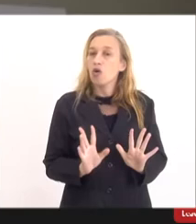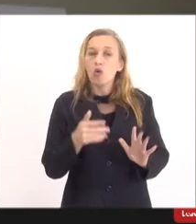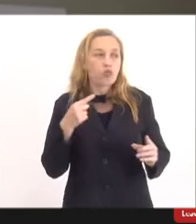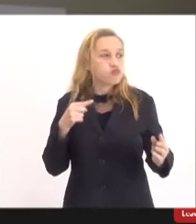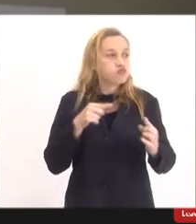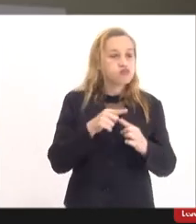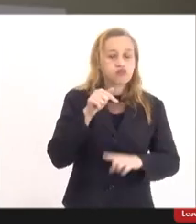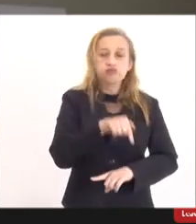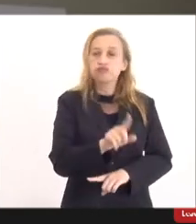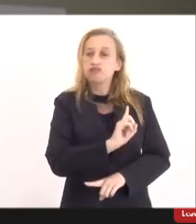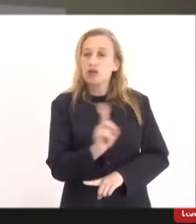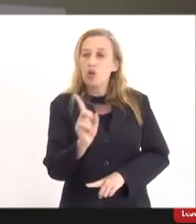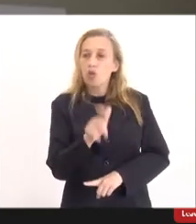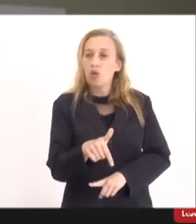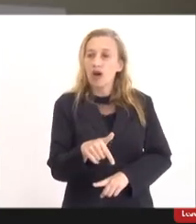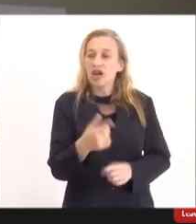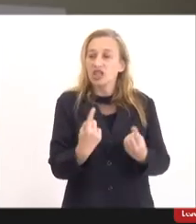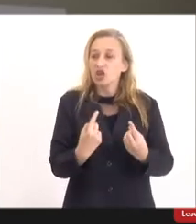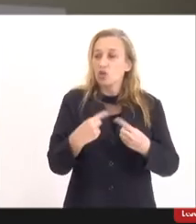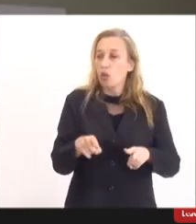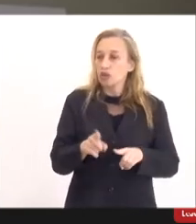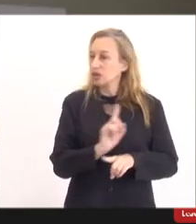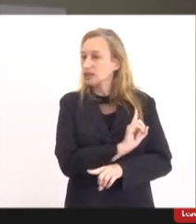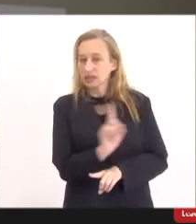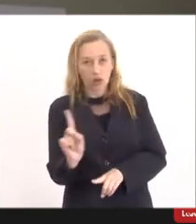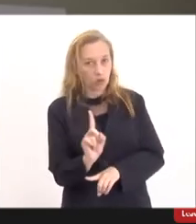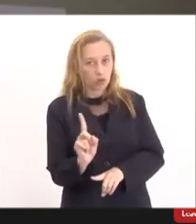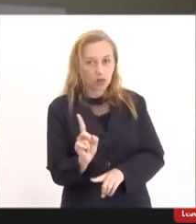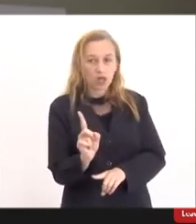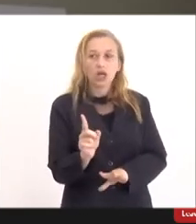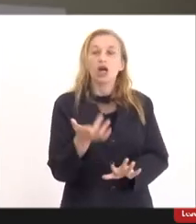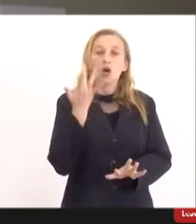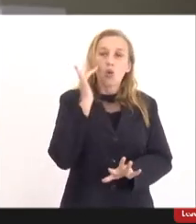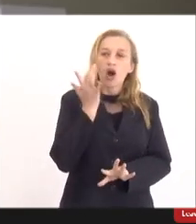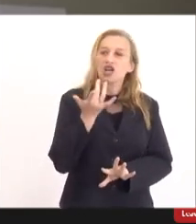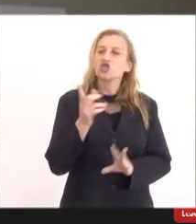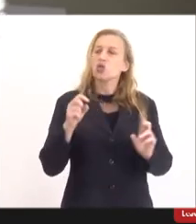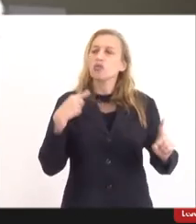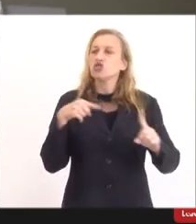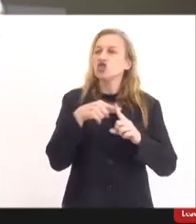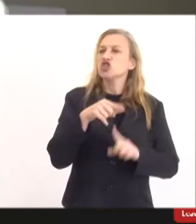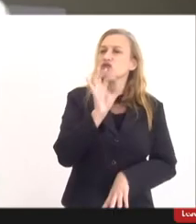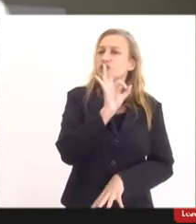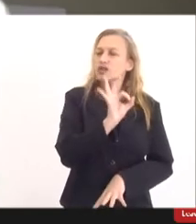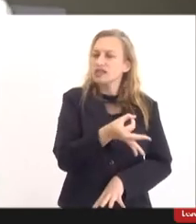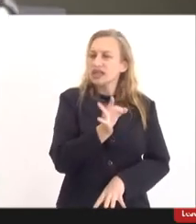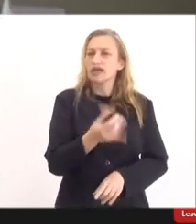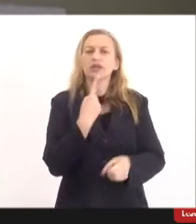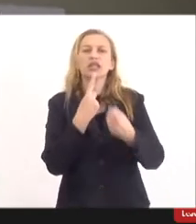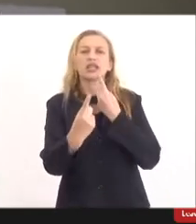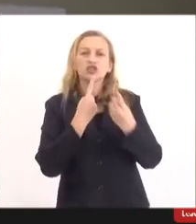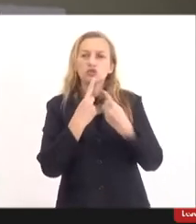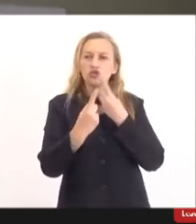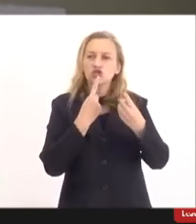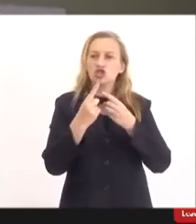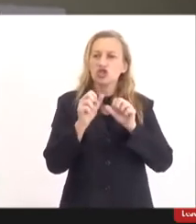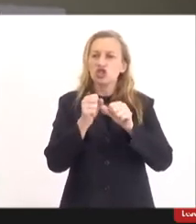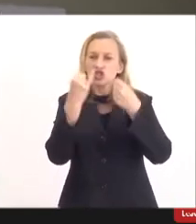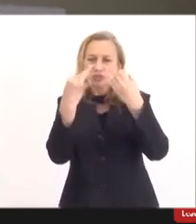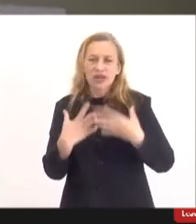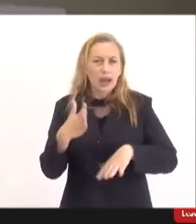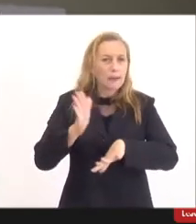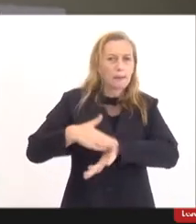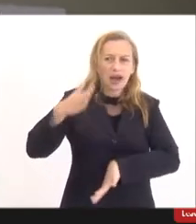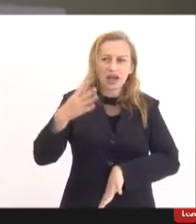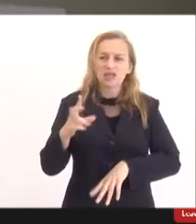não deve ser o de confronto em momento algum. Acho que o objetivo é realmente debater, esclarecer